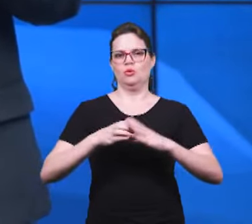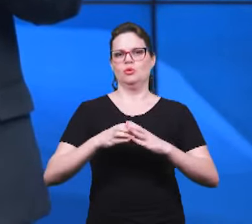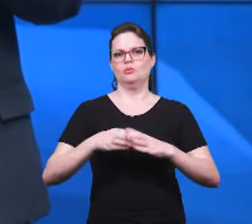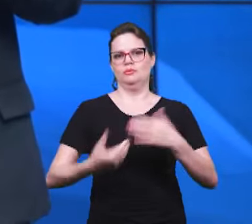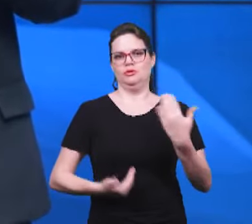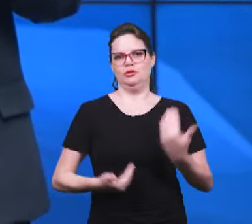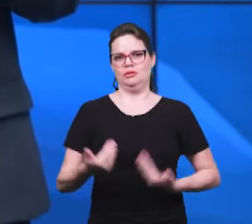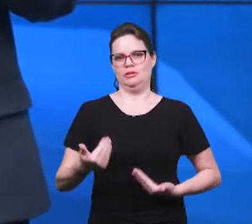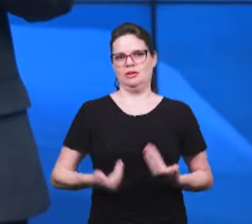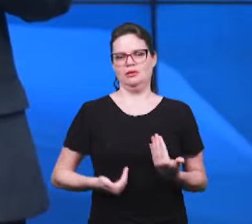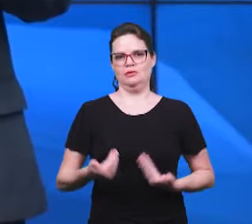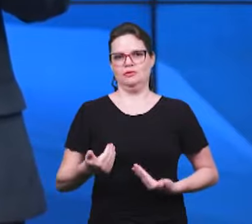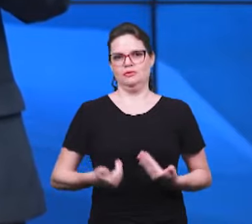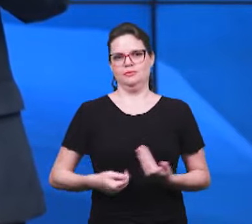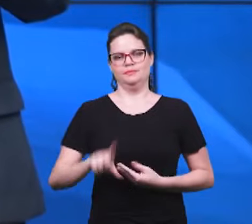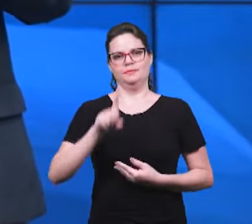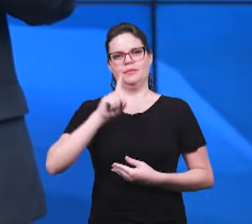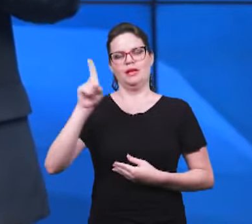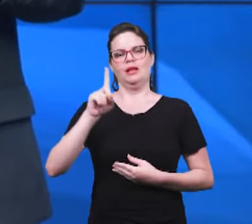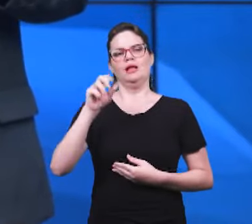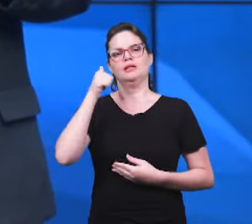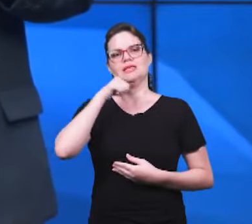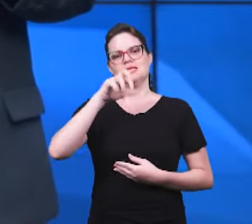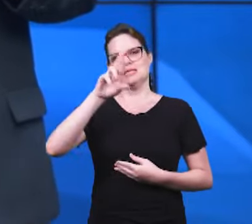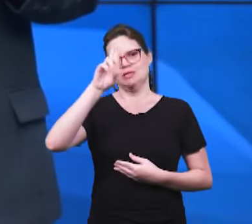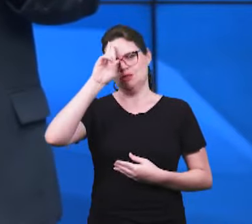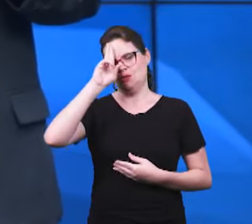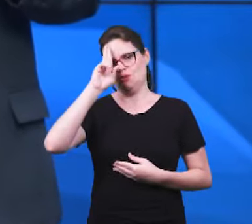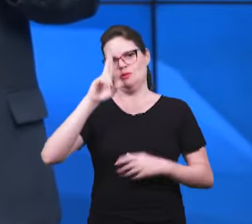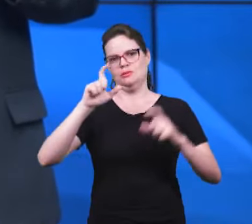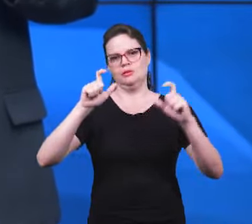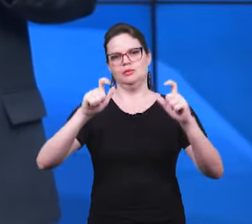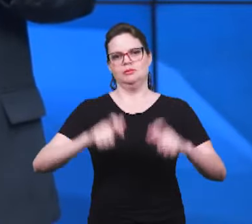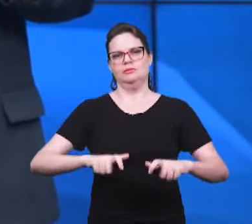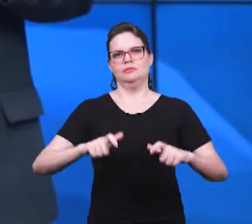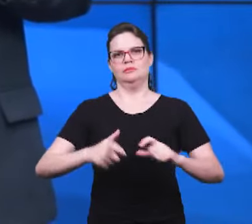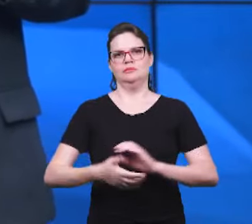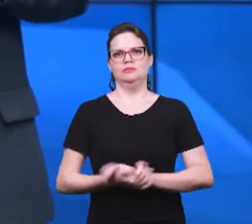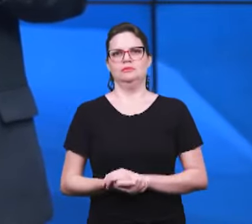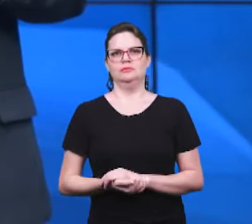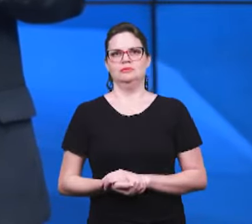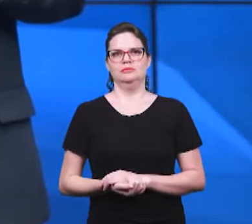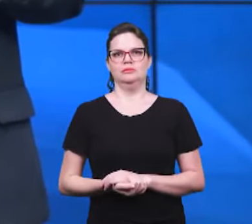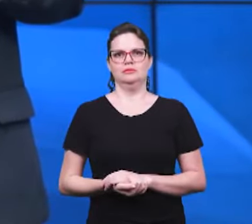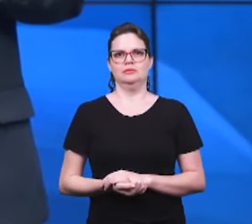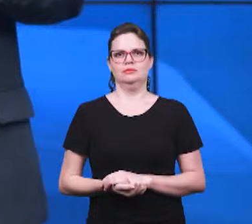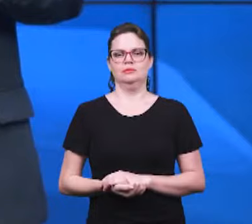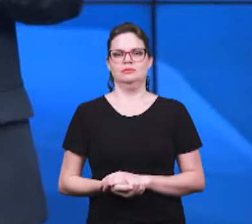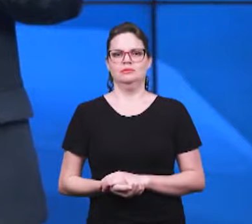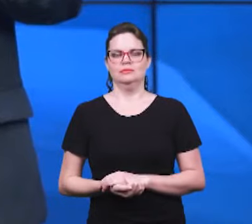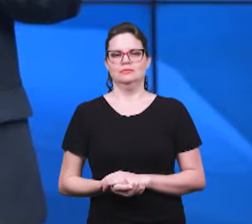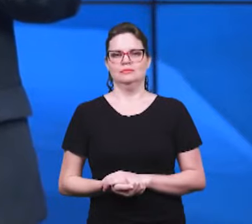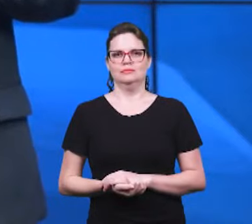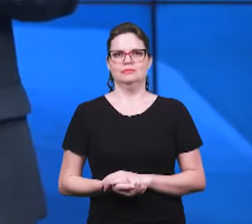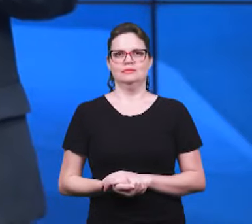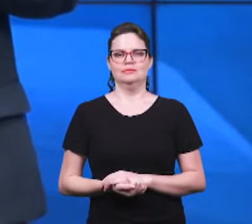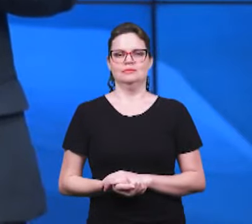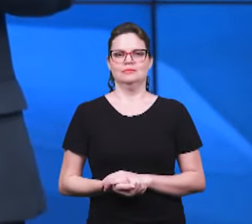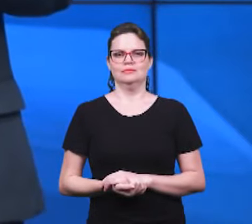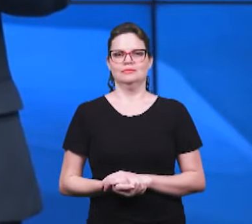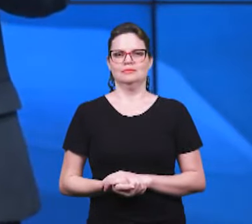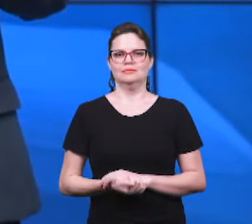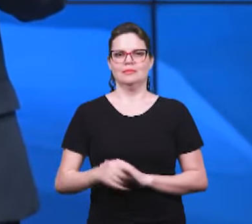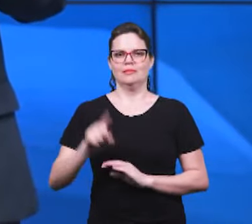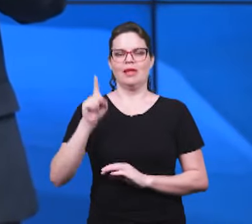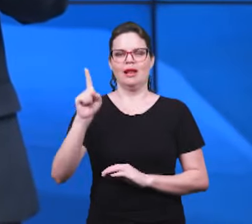irmãs, as nossas irmãs lá do grupo de senhoras da Cidade del Leste, que é a igreja ali